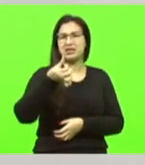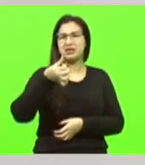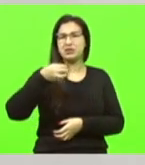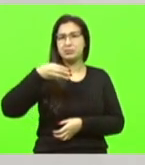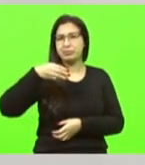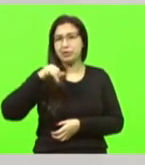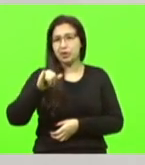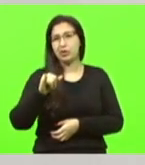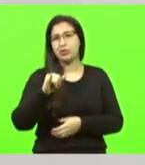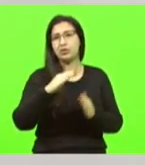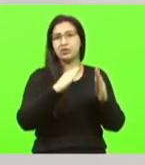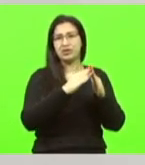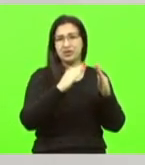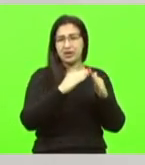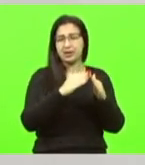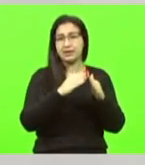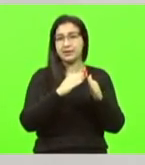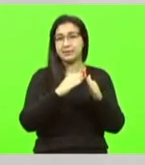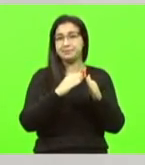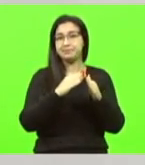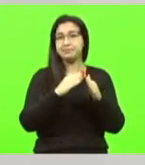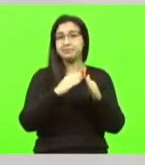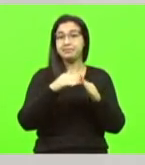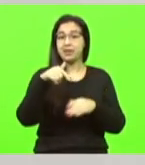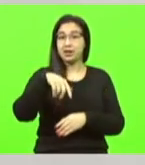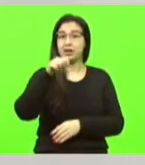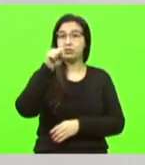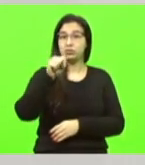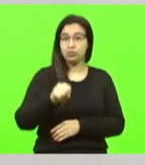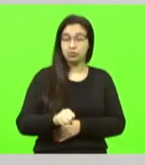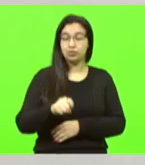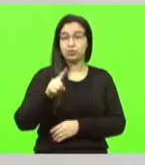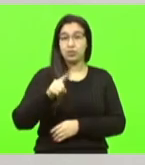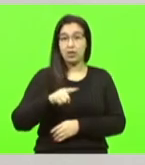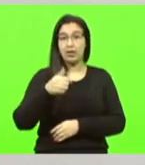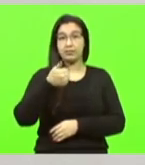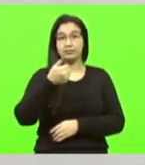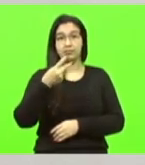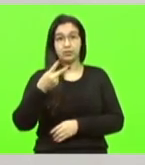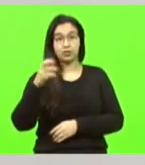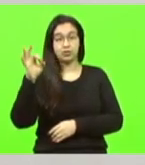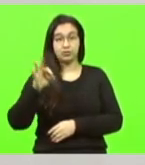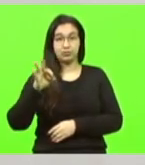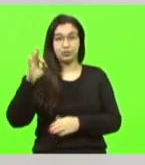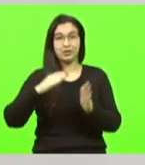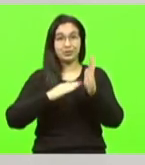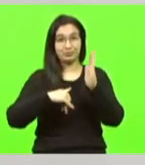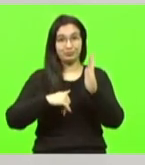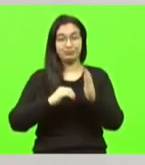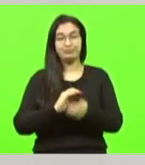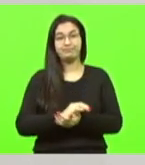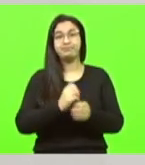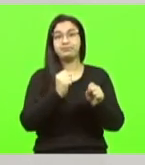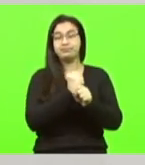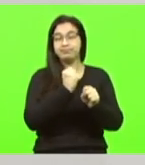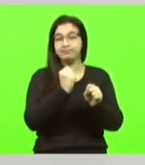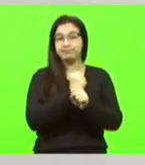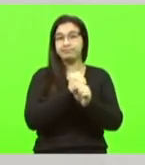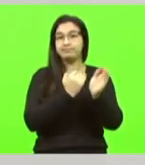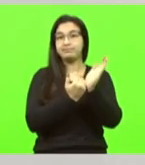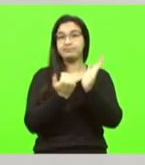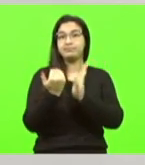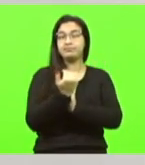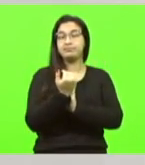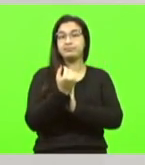moradias e o déficit habitacional do sul do Brasil era de 12%. As obras geraram 3,5 milhões de